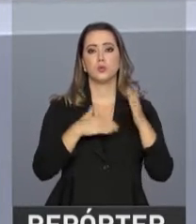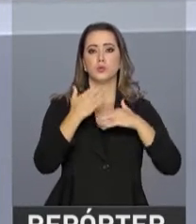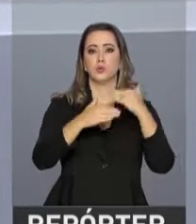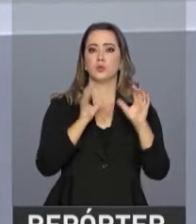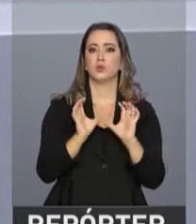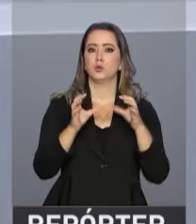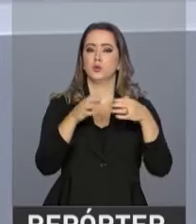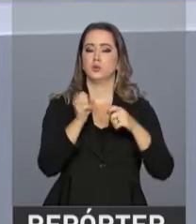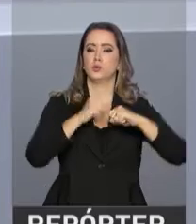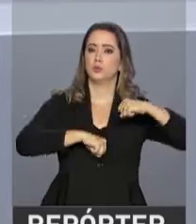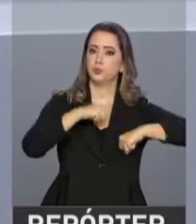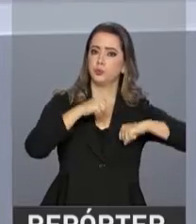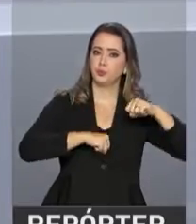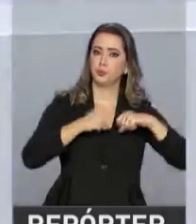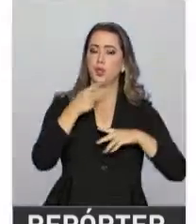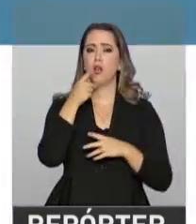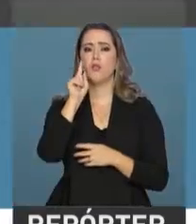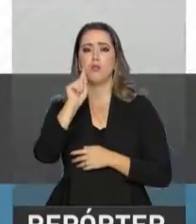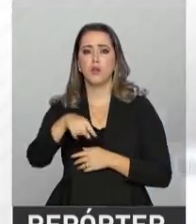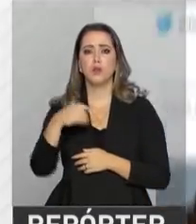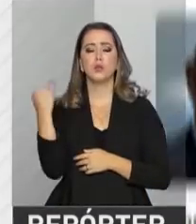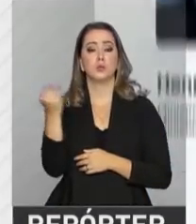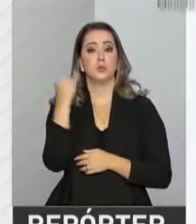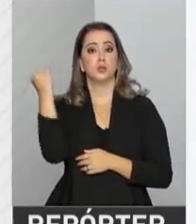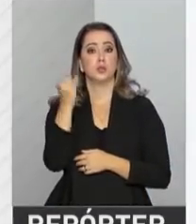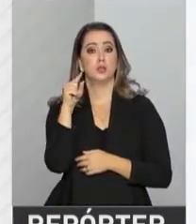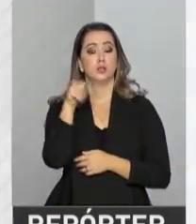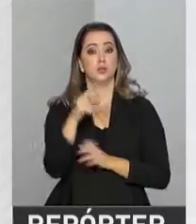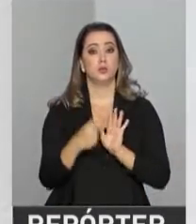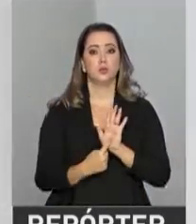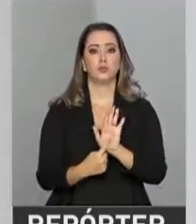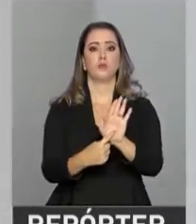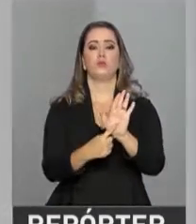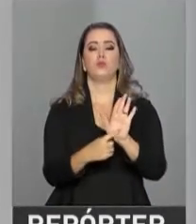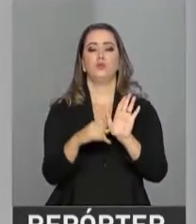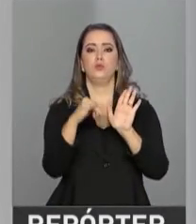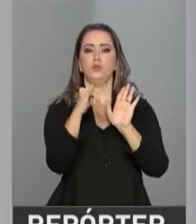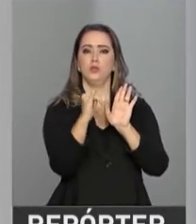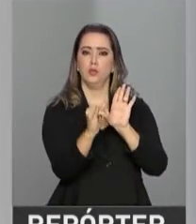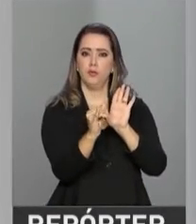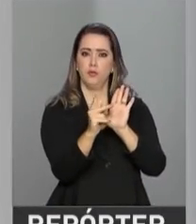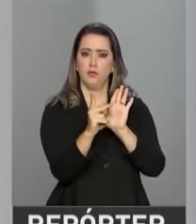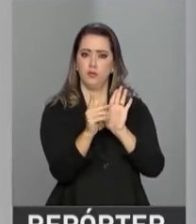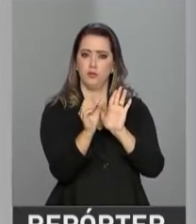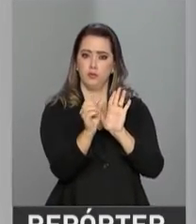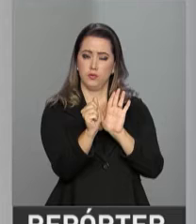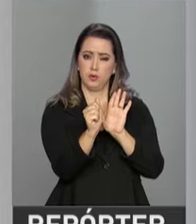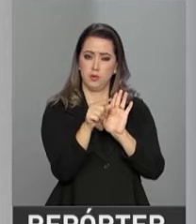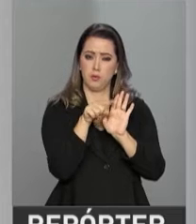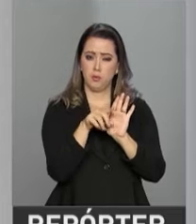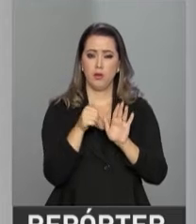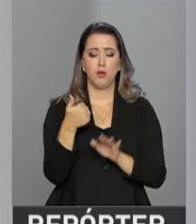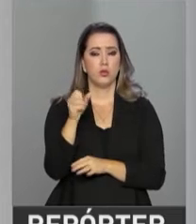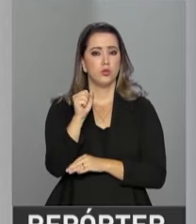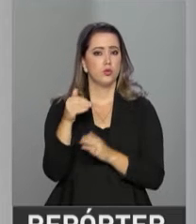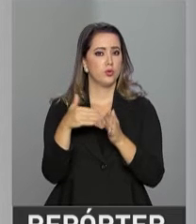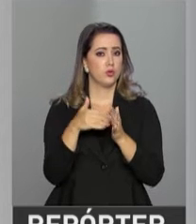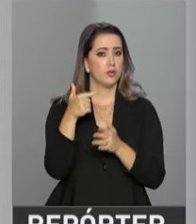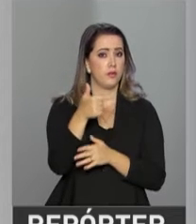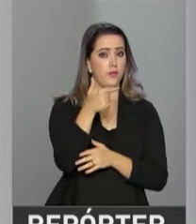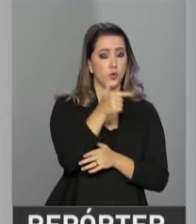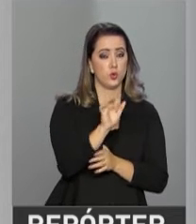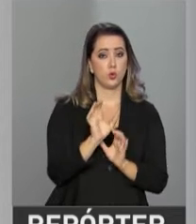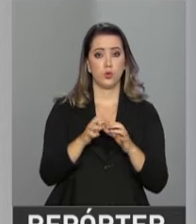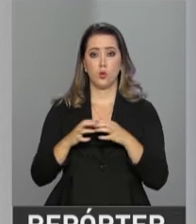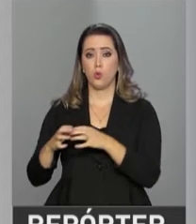setores da indústria. Meirelles destacou dados apresentados pelo IPEA, que mostram que 18 entre 22 segmentos